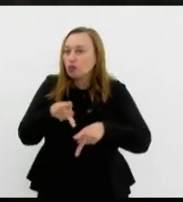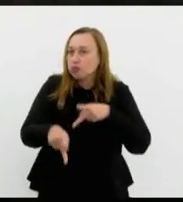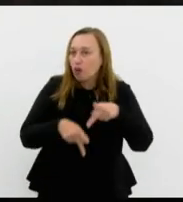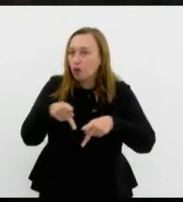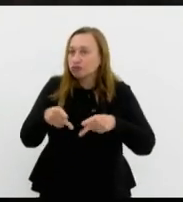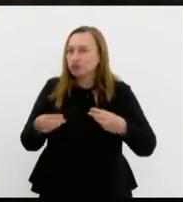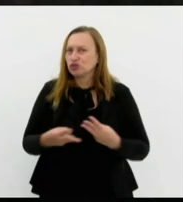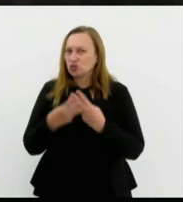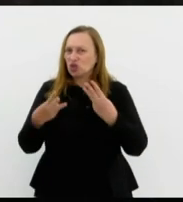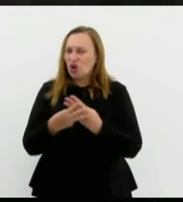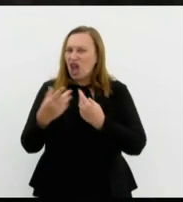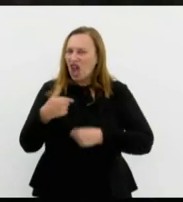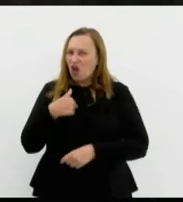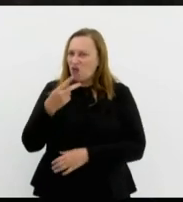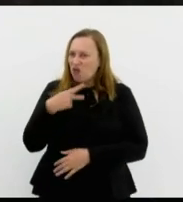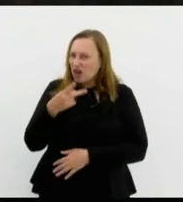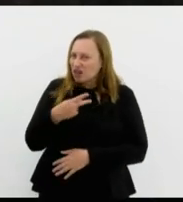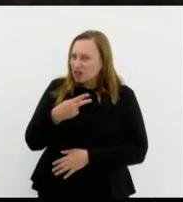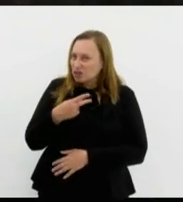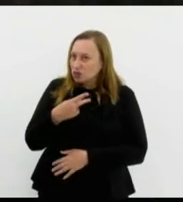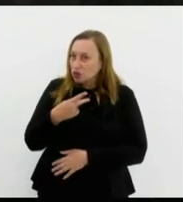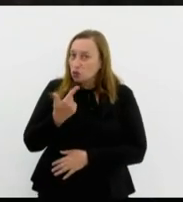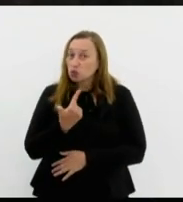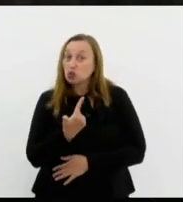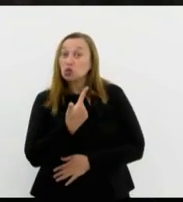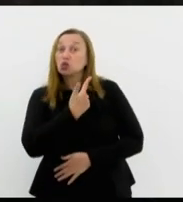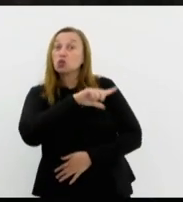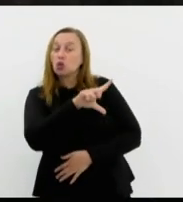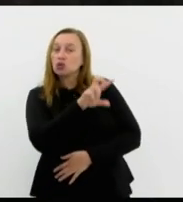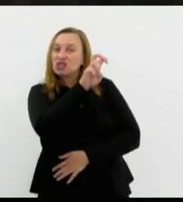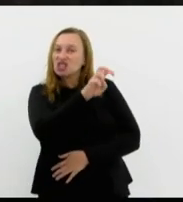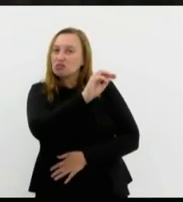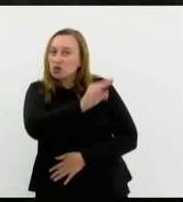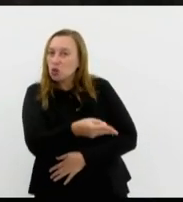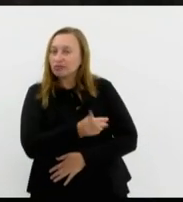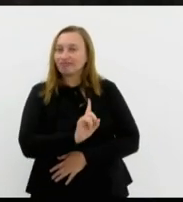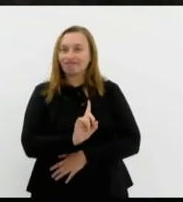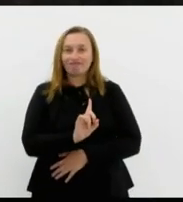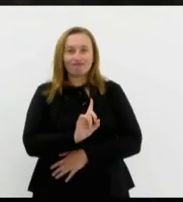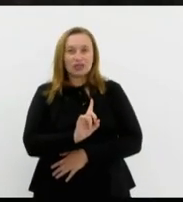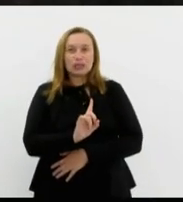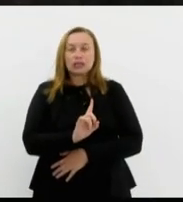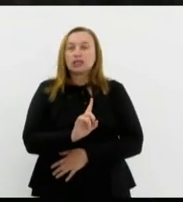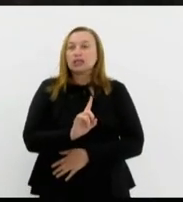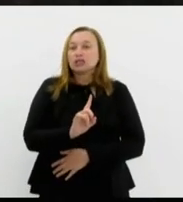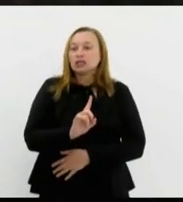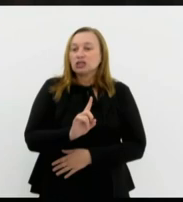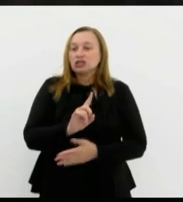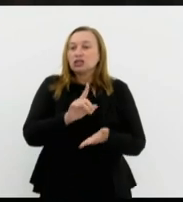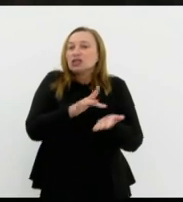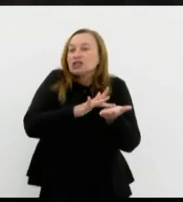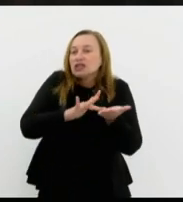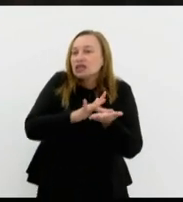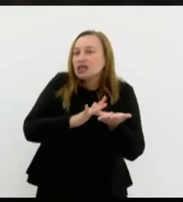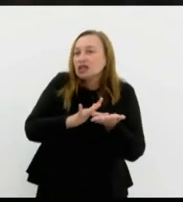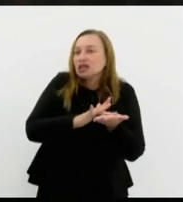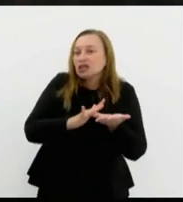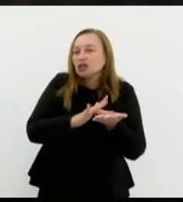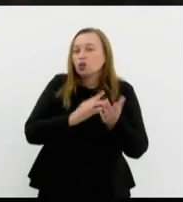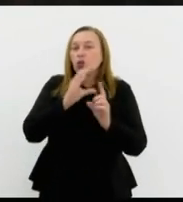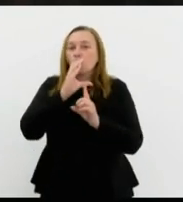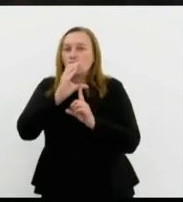estou falando dos outros 5 milhões de ciganos comunistas etc